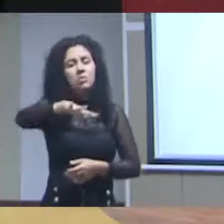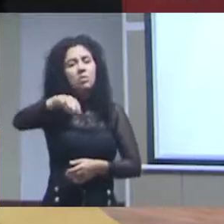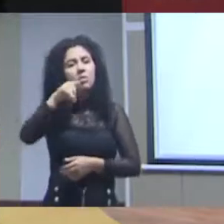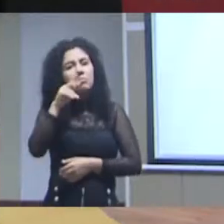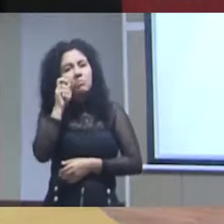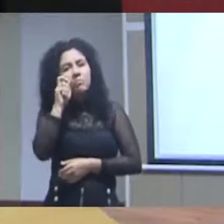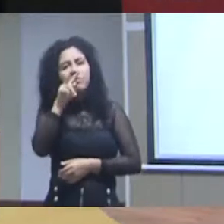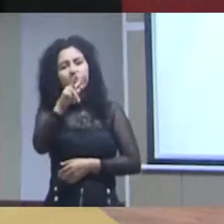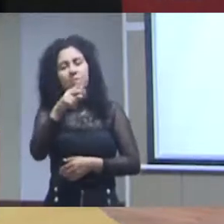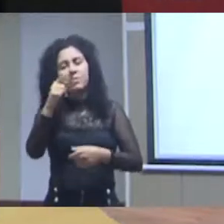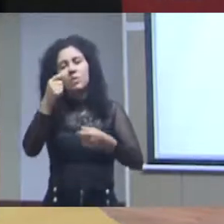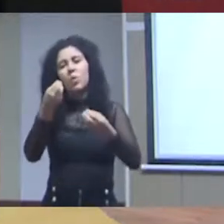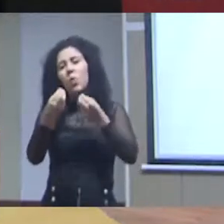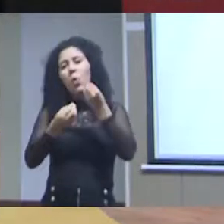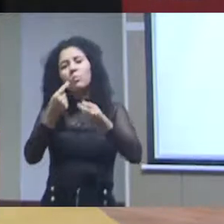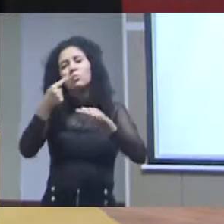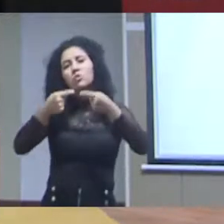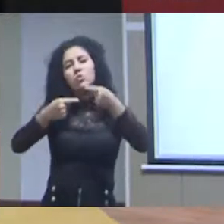definição de uma ferramenta